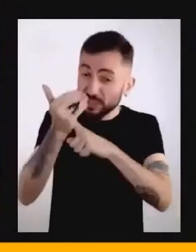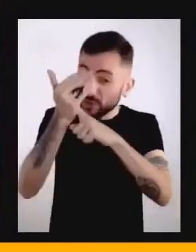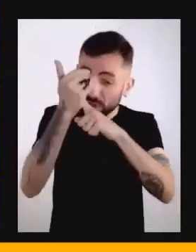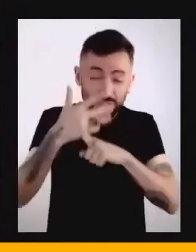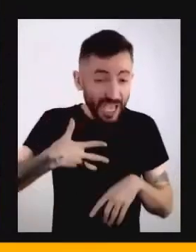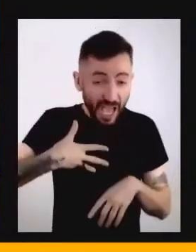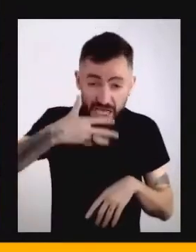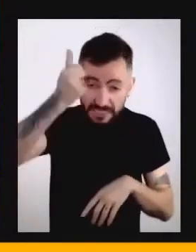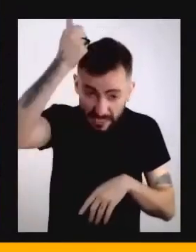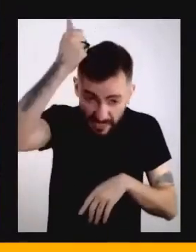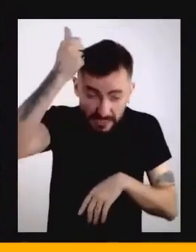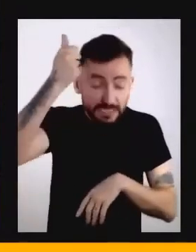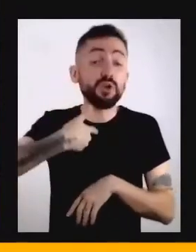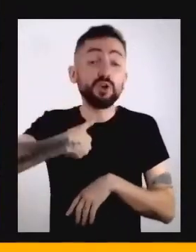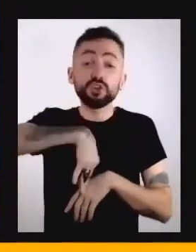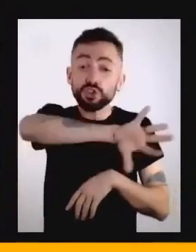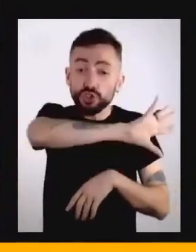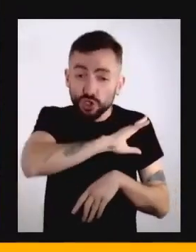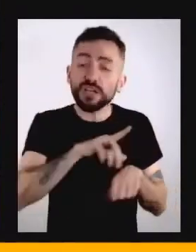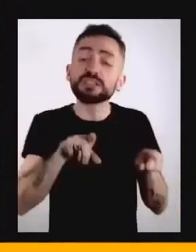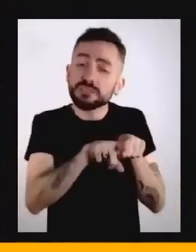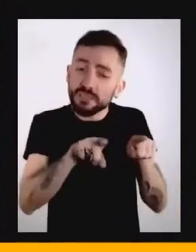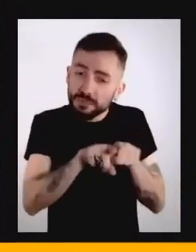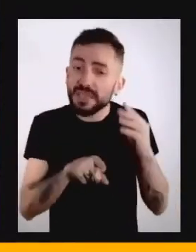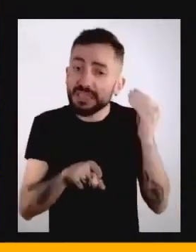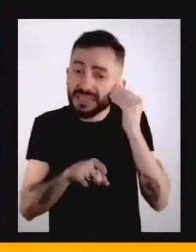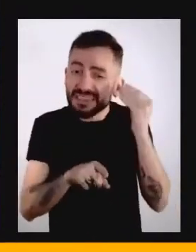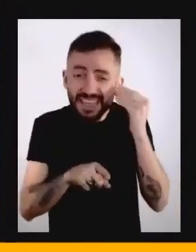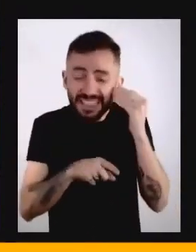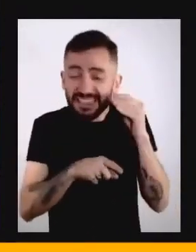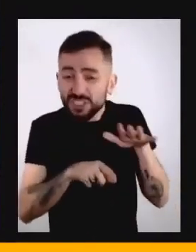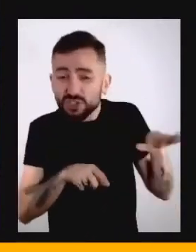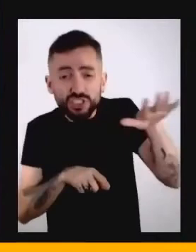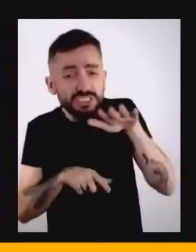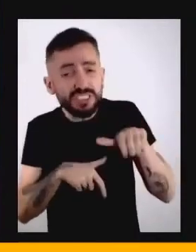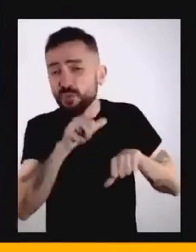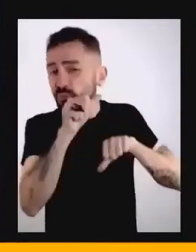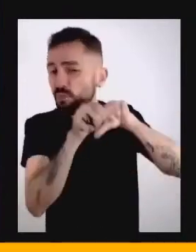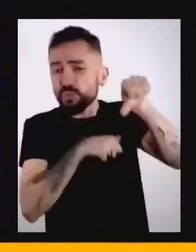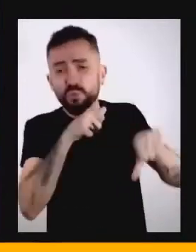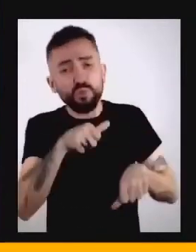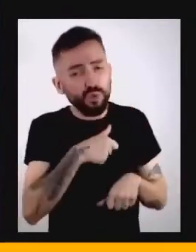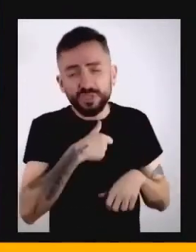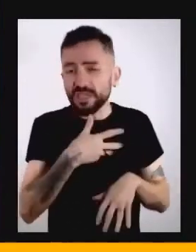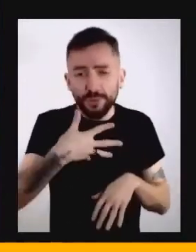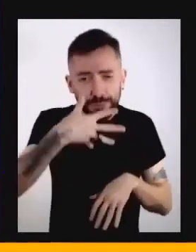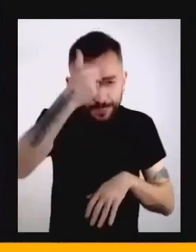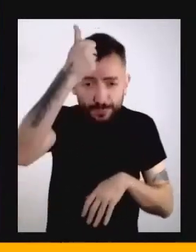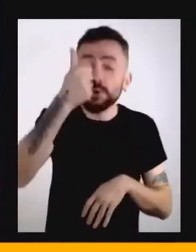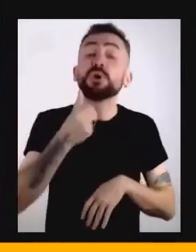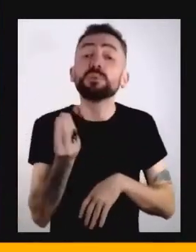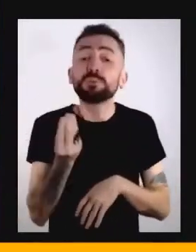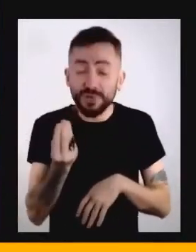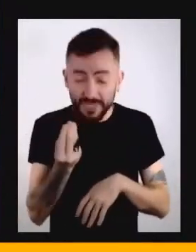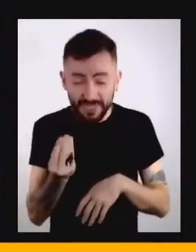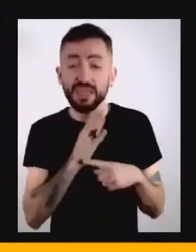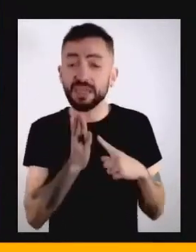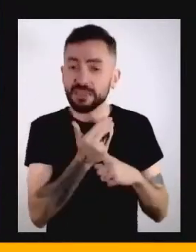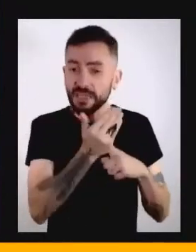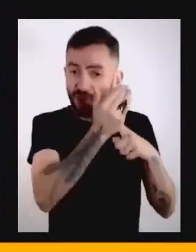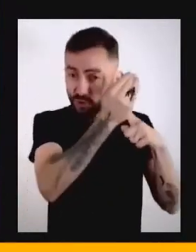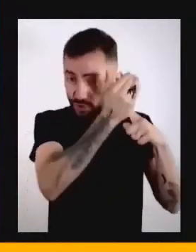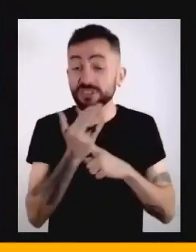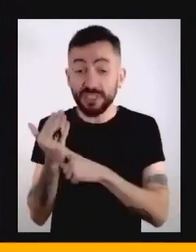que nos levam para acelerações da mudança social, em que a partir dessas tecnologias a gente passa a incorporar essas